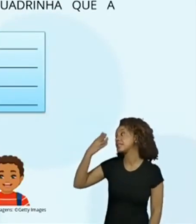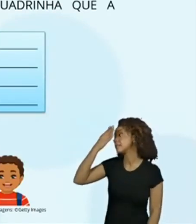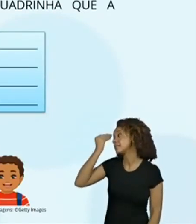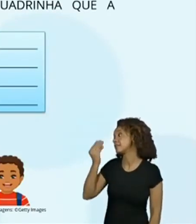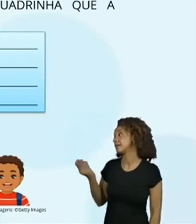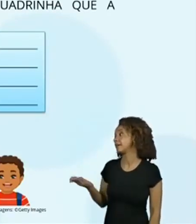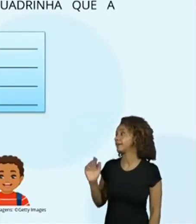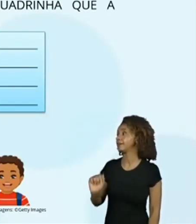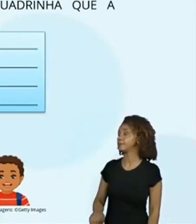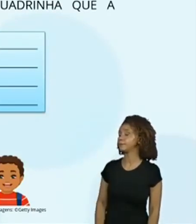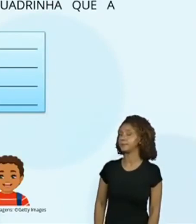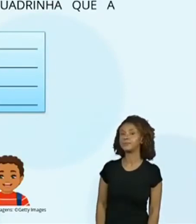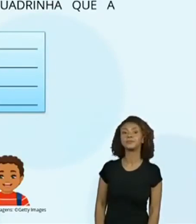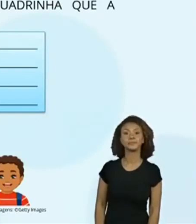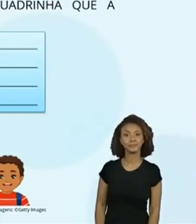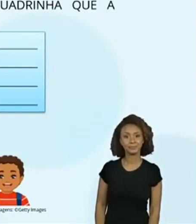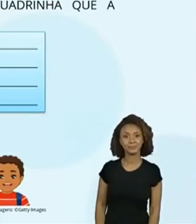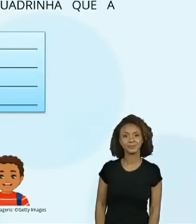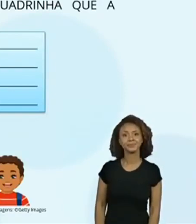Olha só.